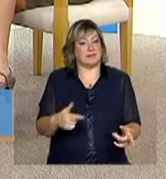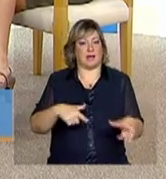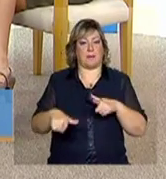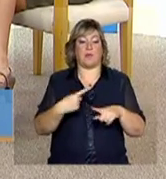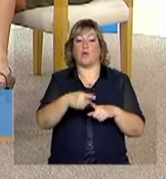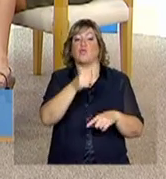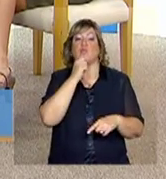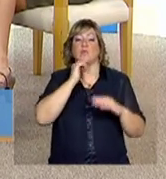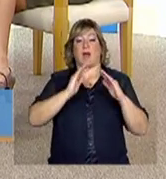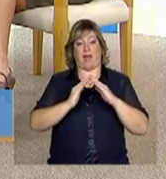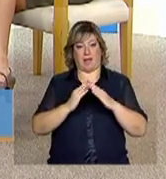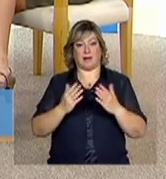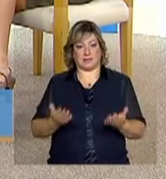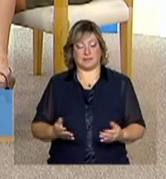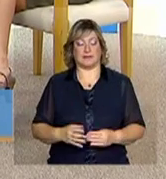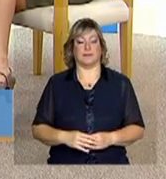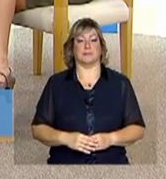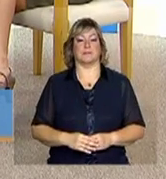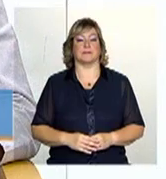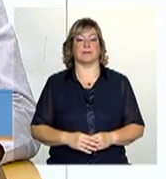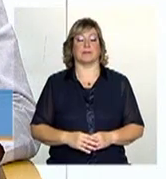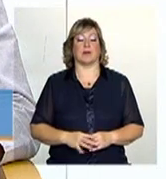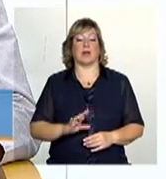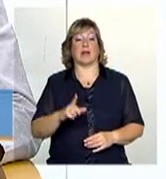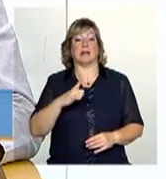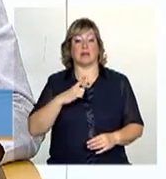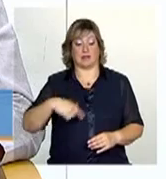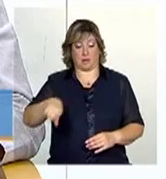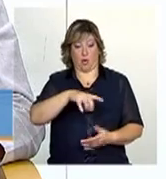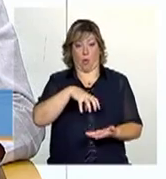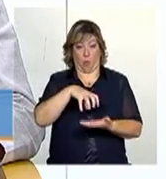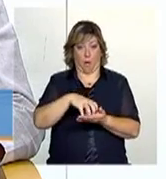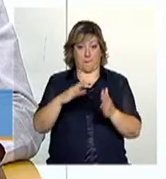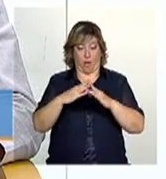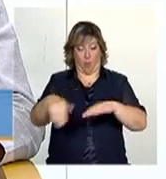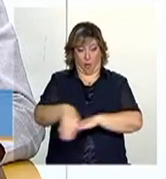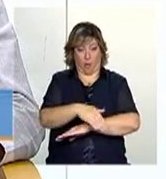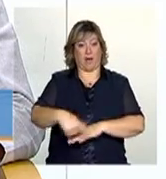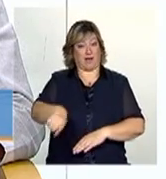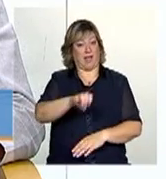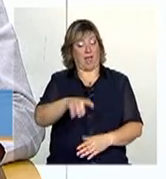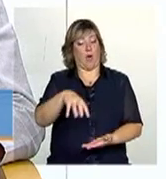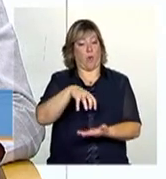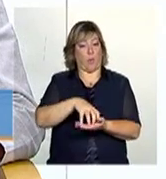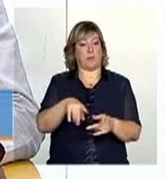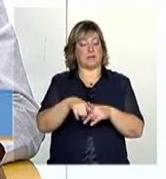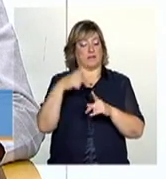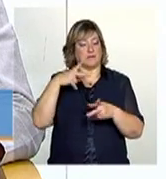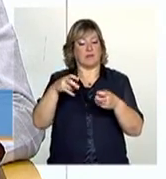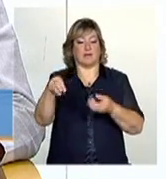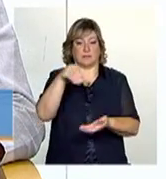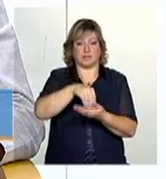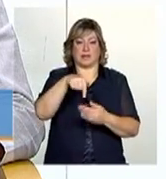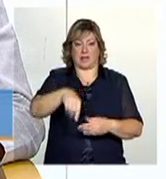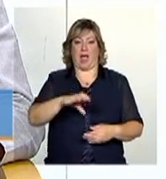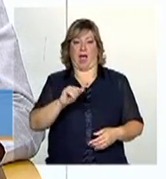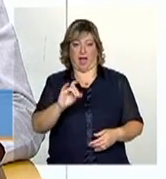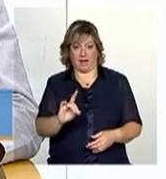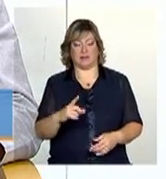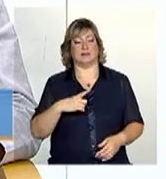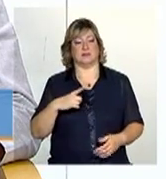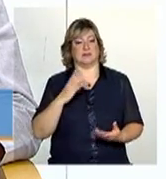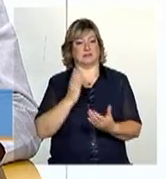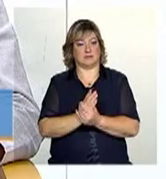principalmente, certo? População em situação de rua é um grupo que também está identificado no cadastro, digamos, com mais